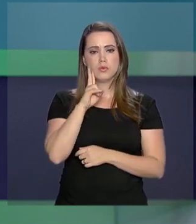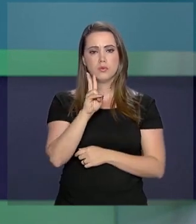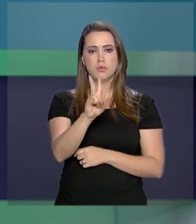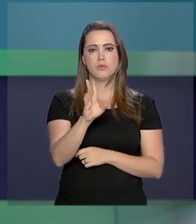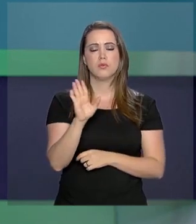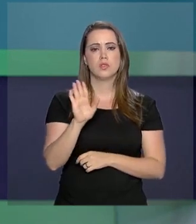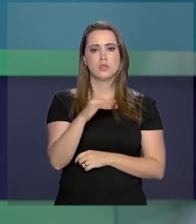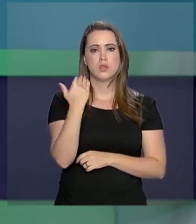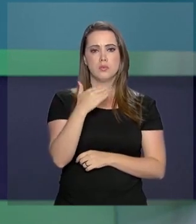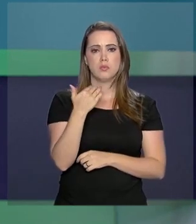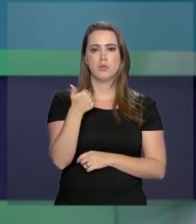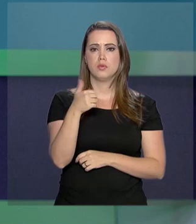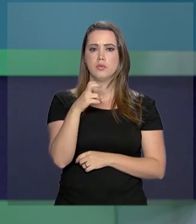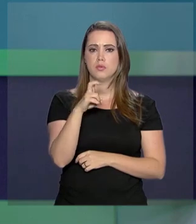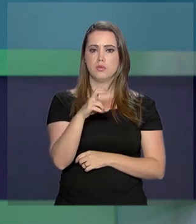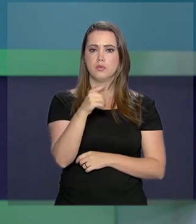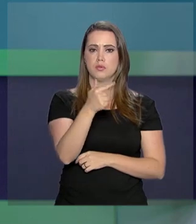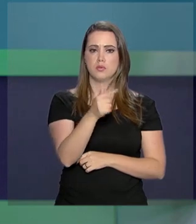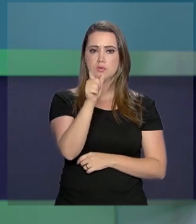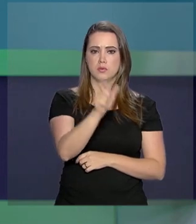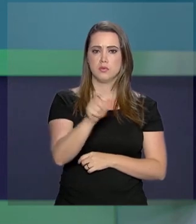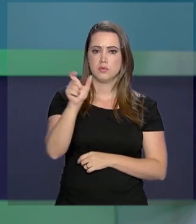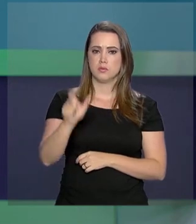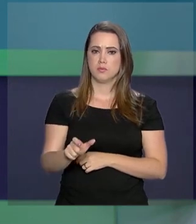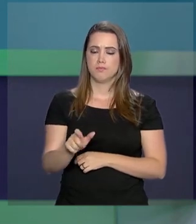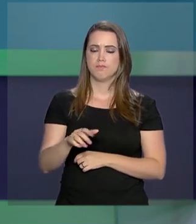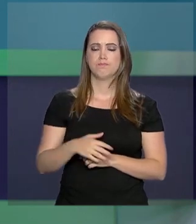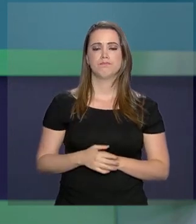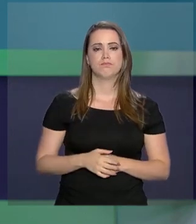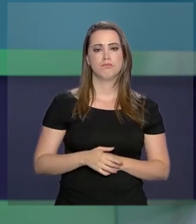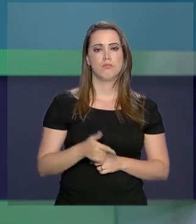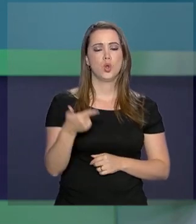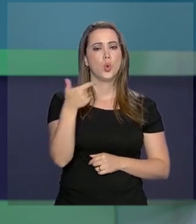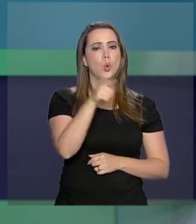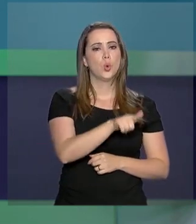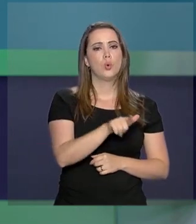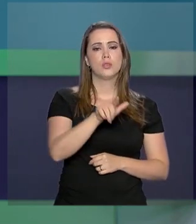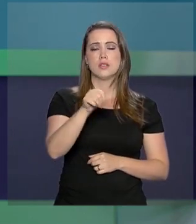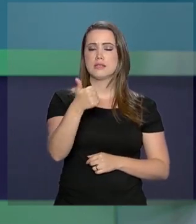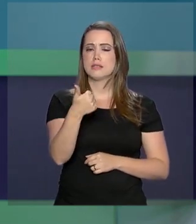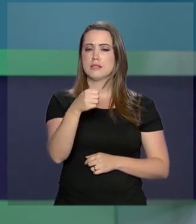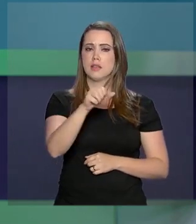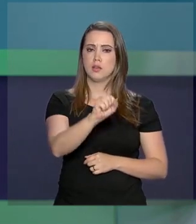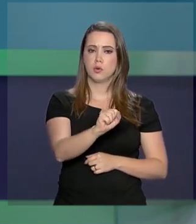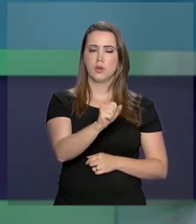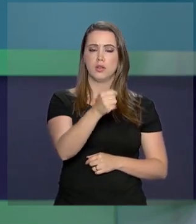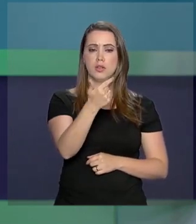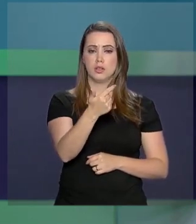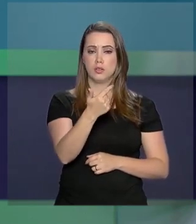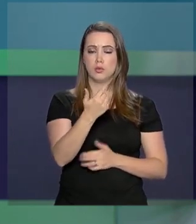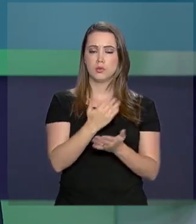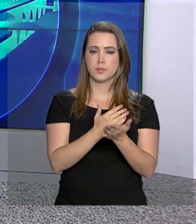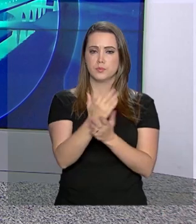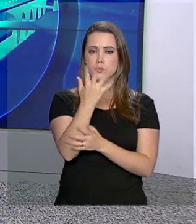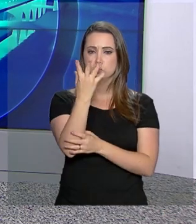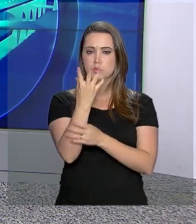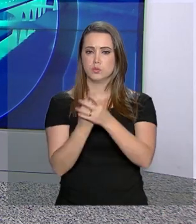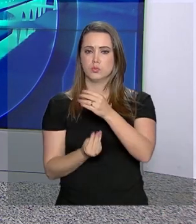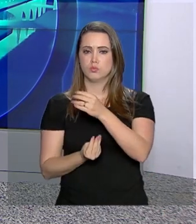morte de 157 pessoas. 182 ainda estão desaparecidas.